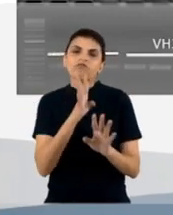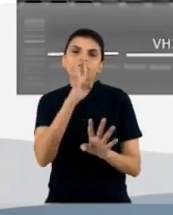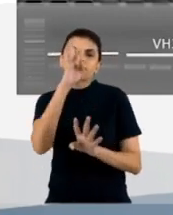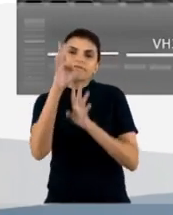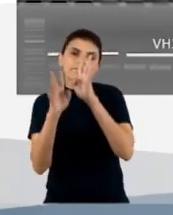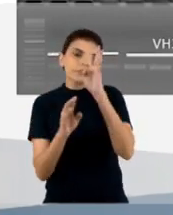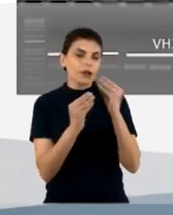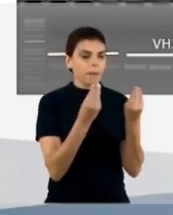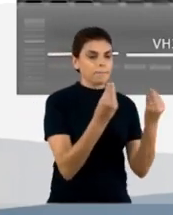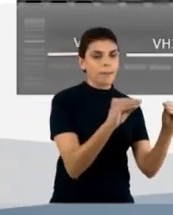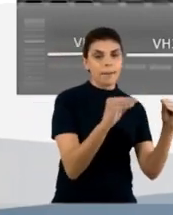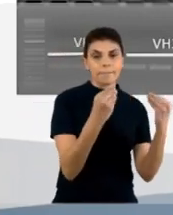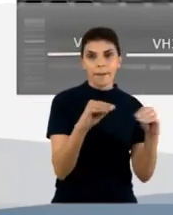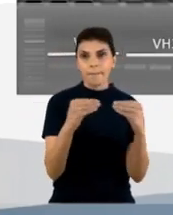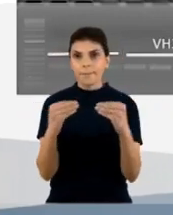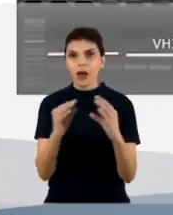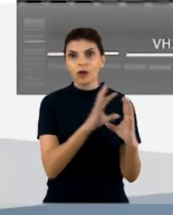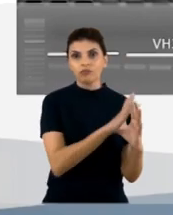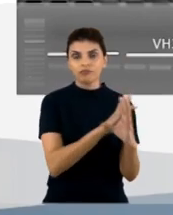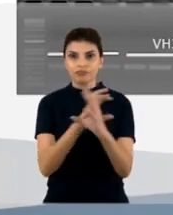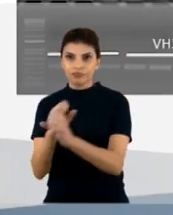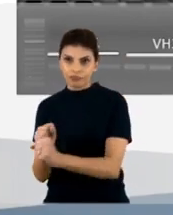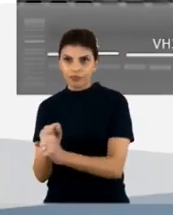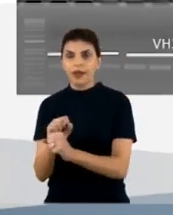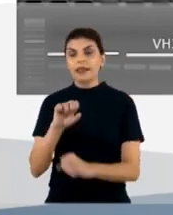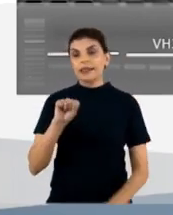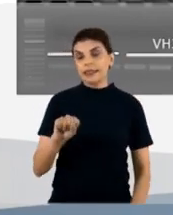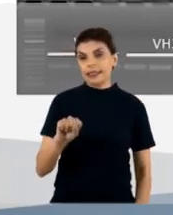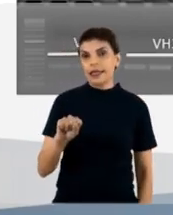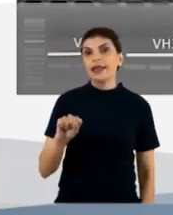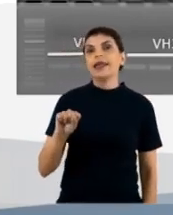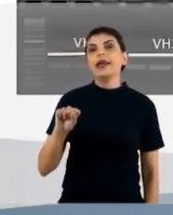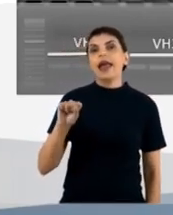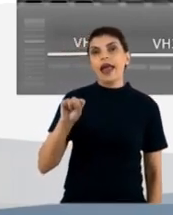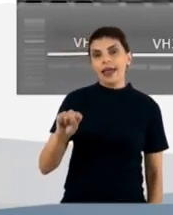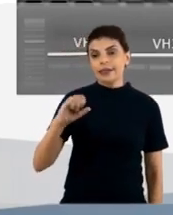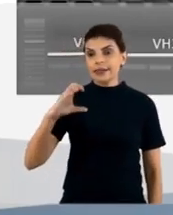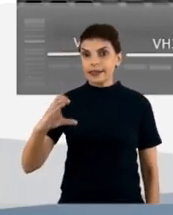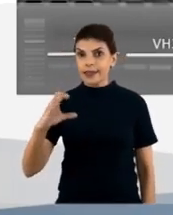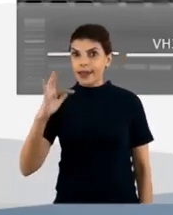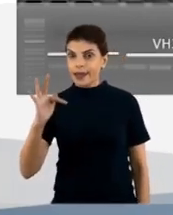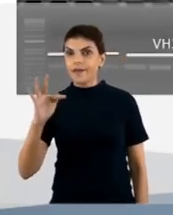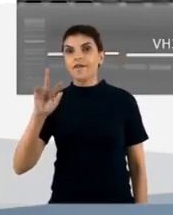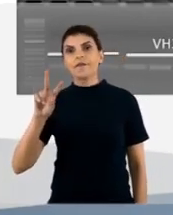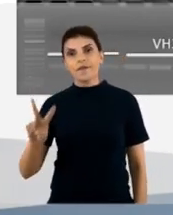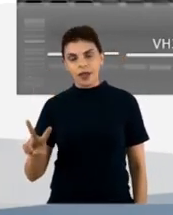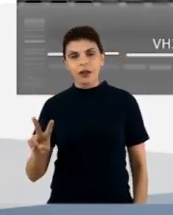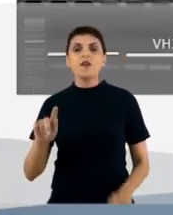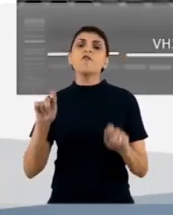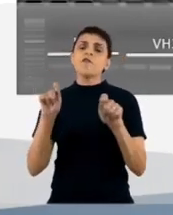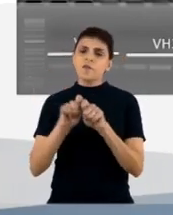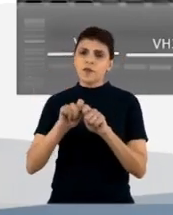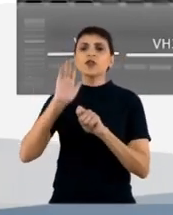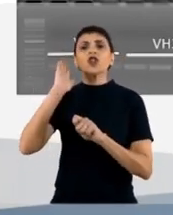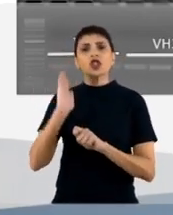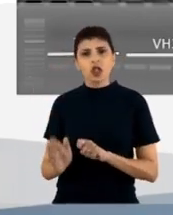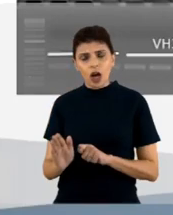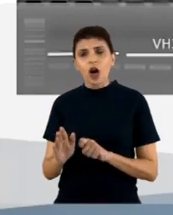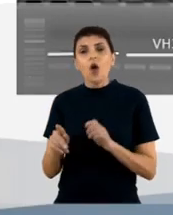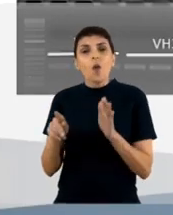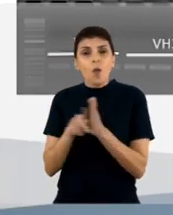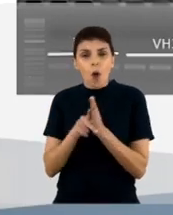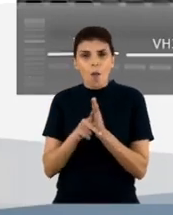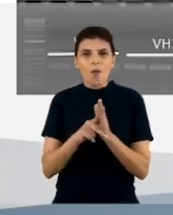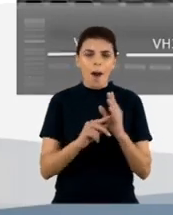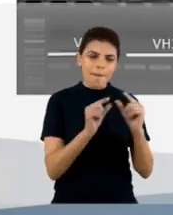cadeias em SCFVs. Essas cadeias, então, elas foram inseridas nos